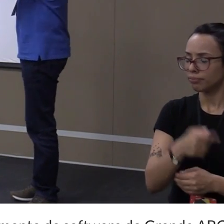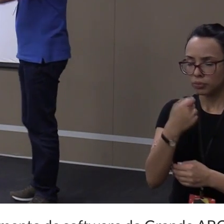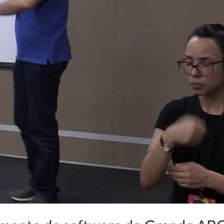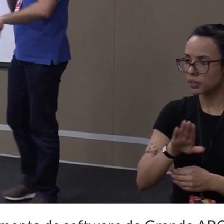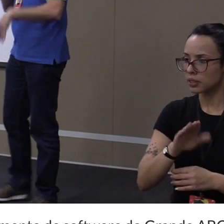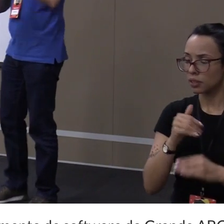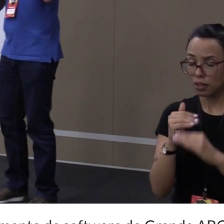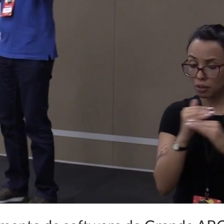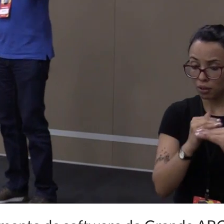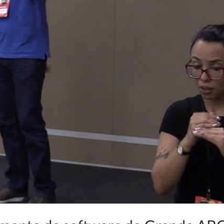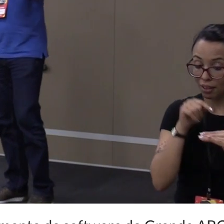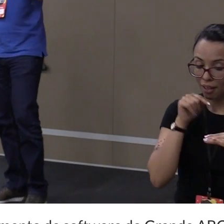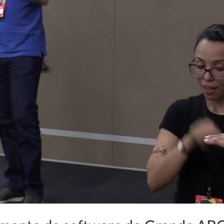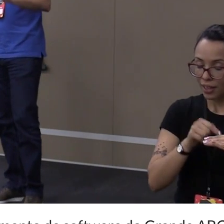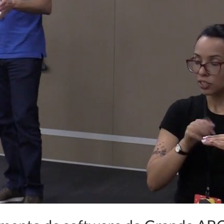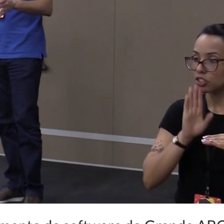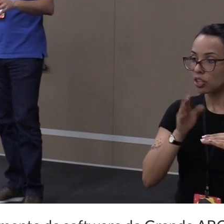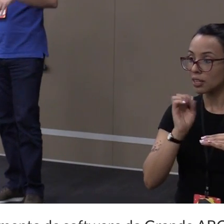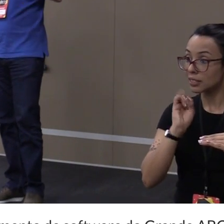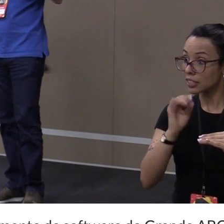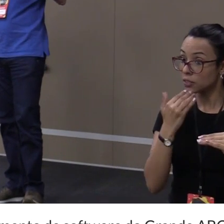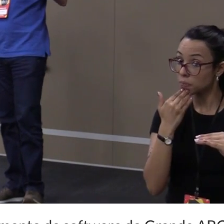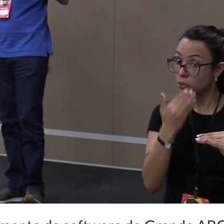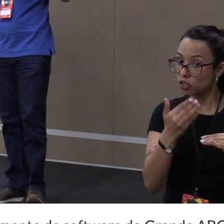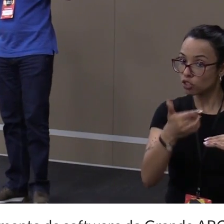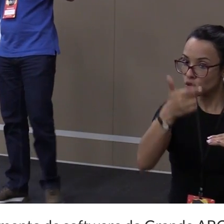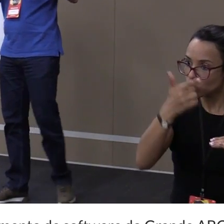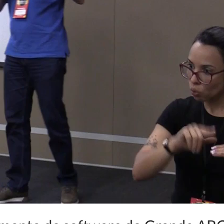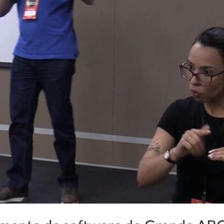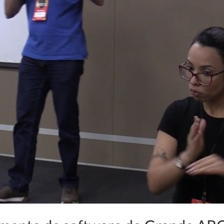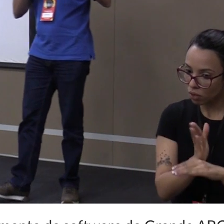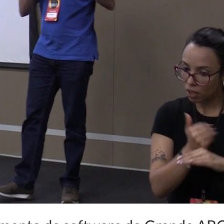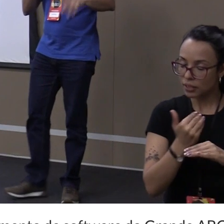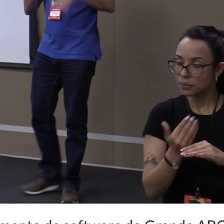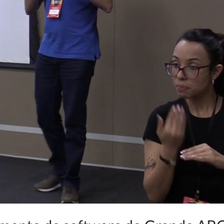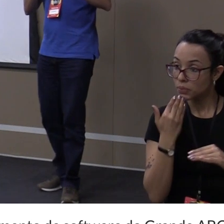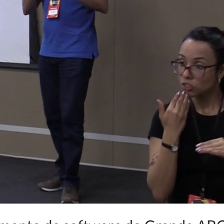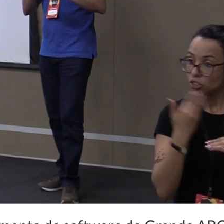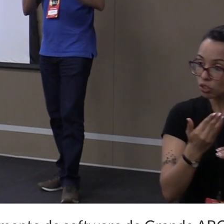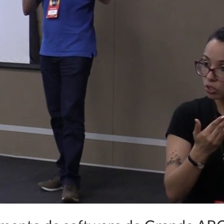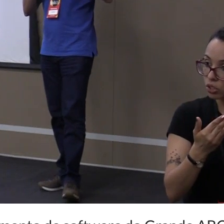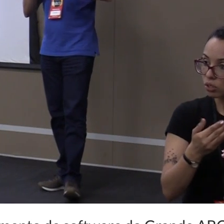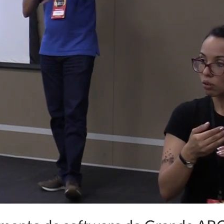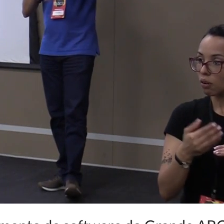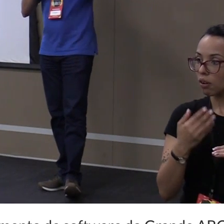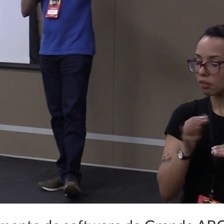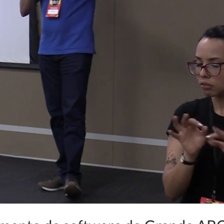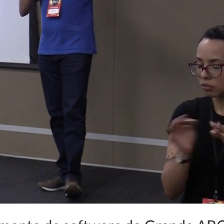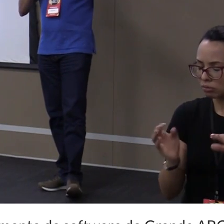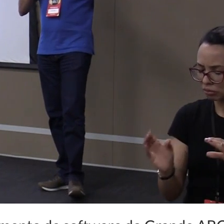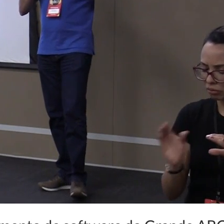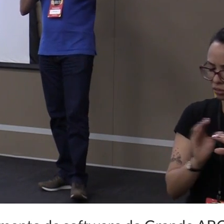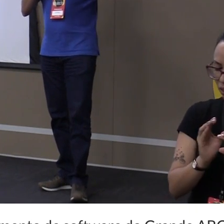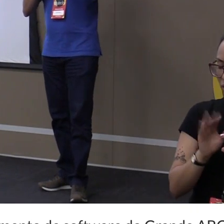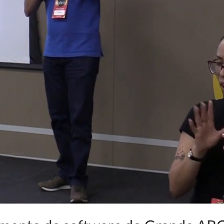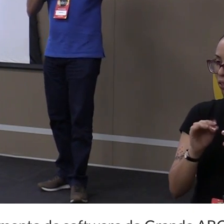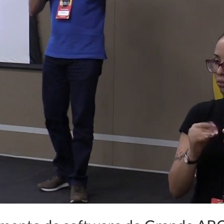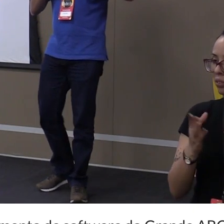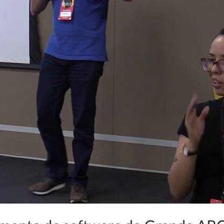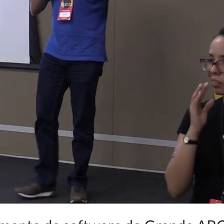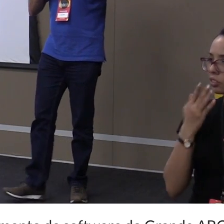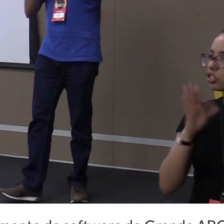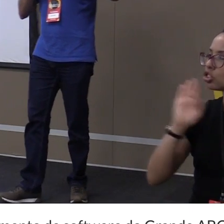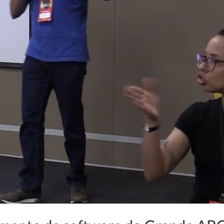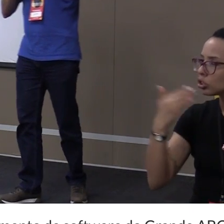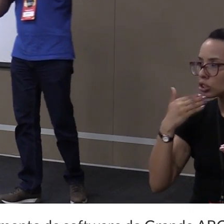Por padrão, se você tentar mandar um request que já foi tratado antes, ele simplesmente vai filtrar. Não